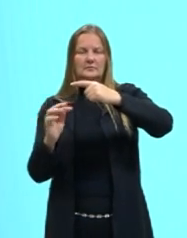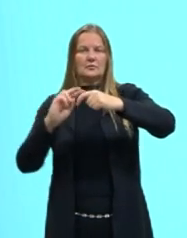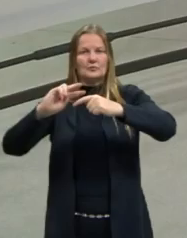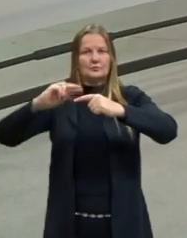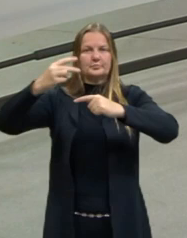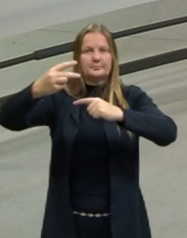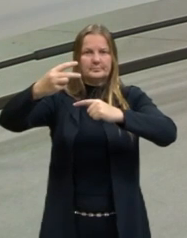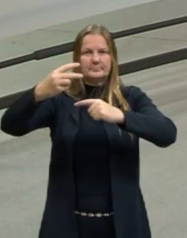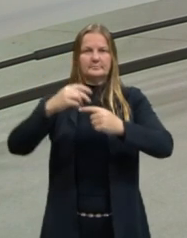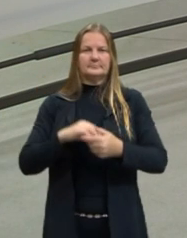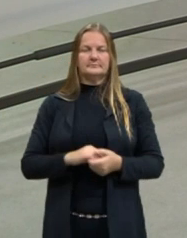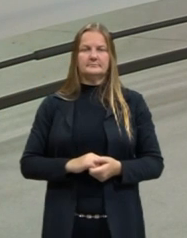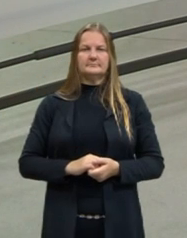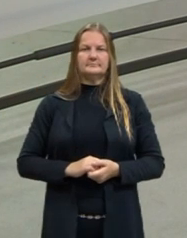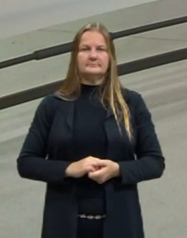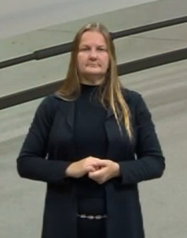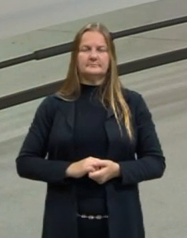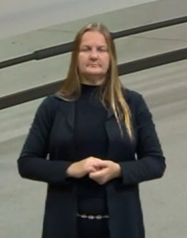duas vezes.